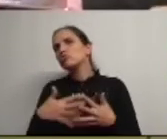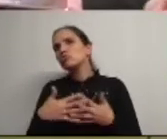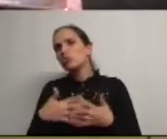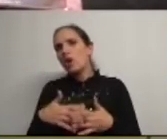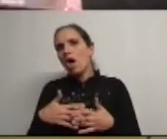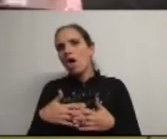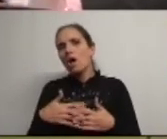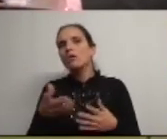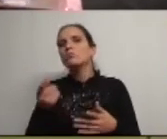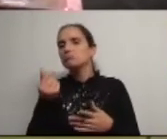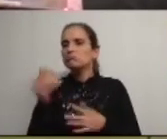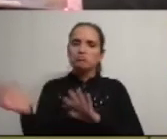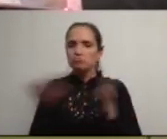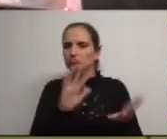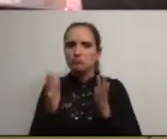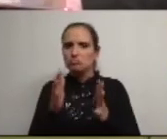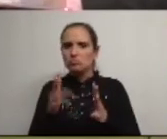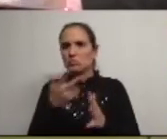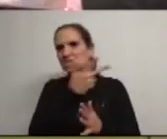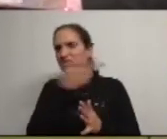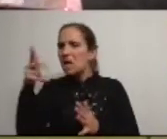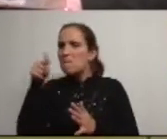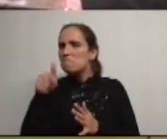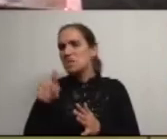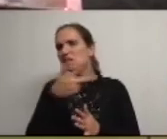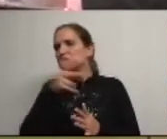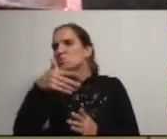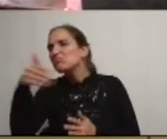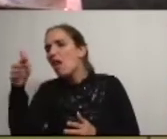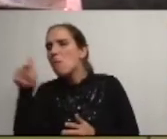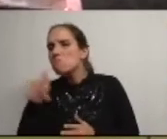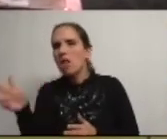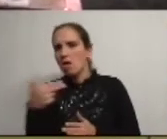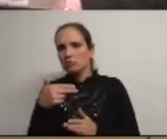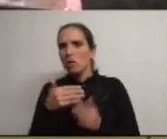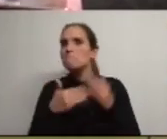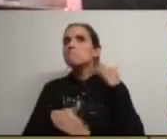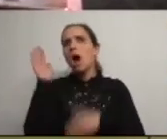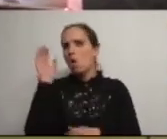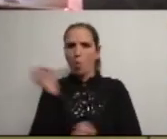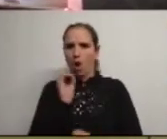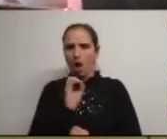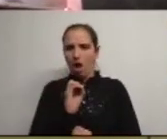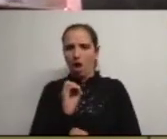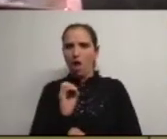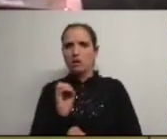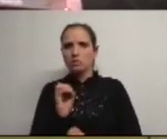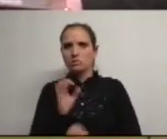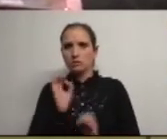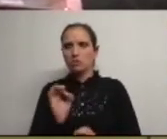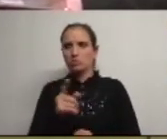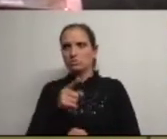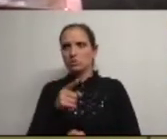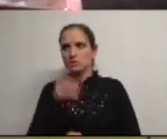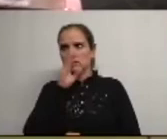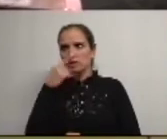que custará à volta de 100 mil euros cento e poucos mil euros não andará mais do que isso certo se tem